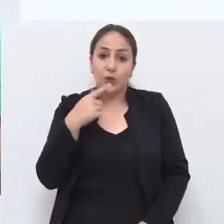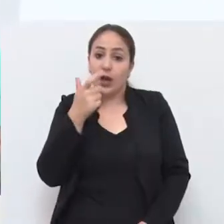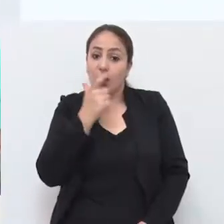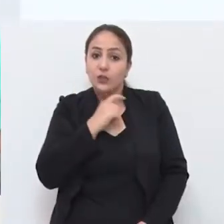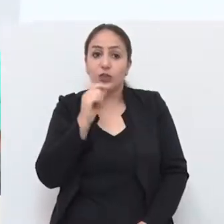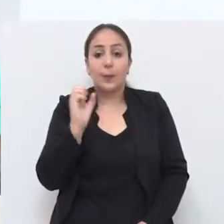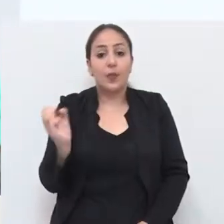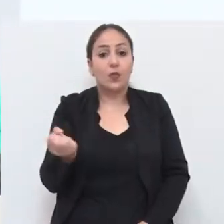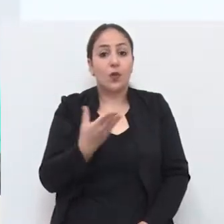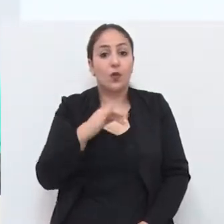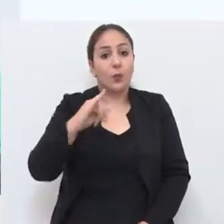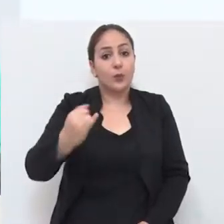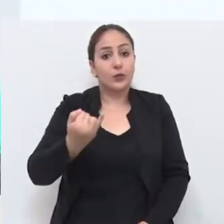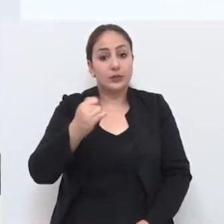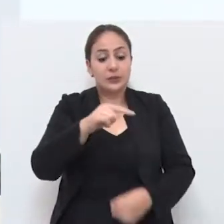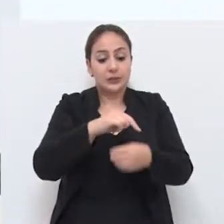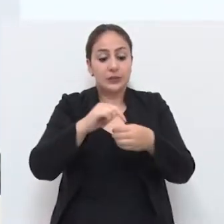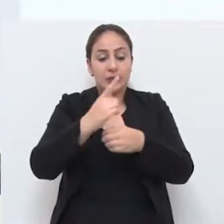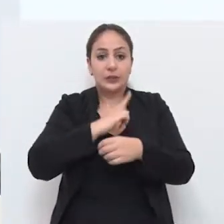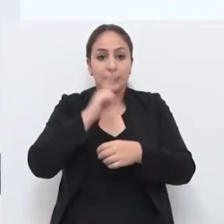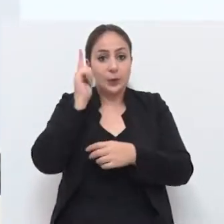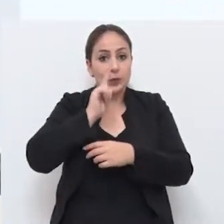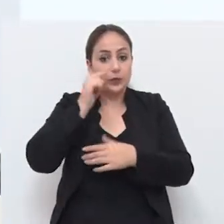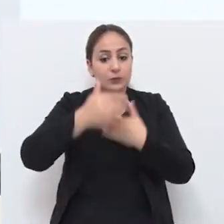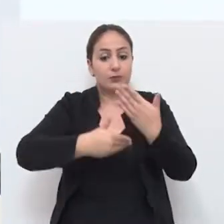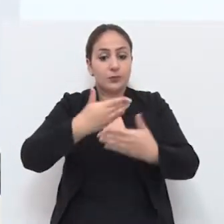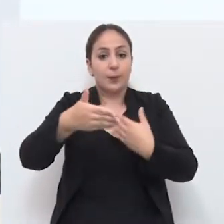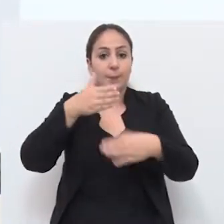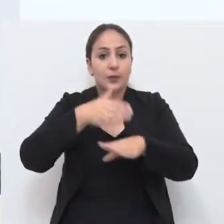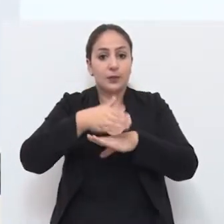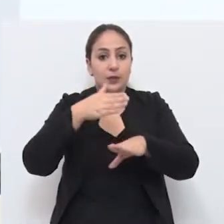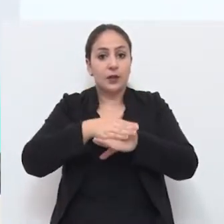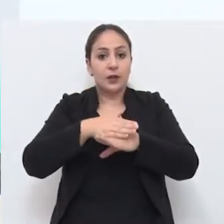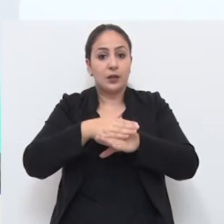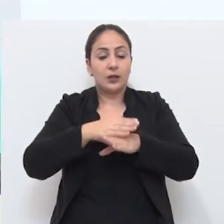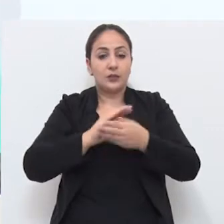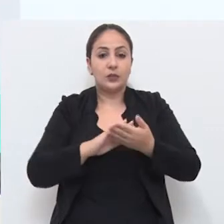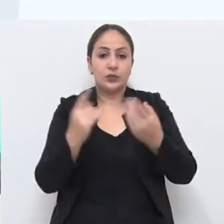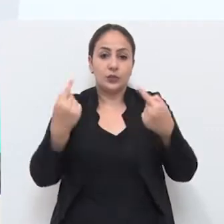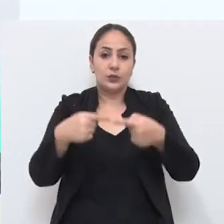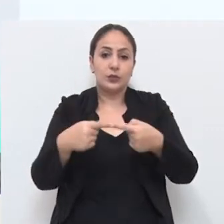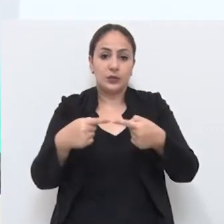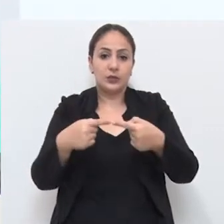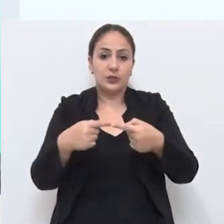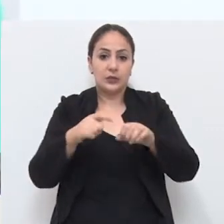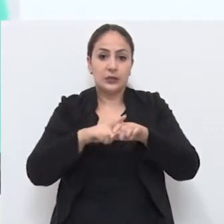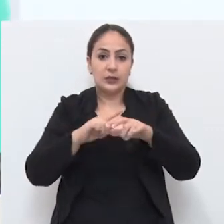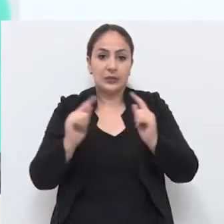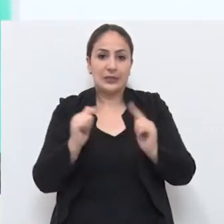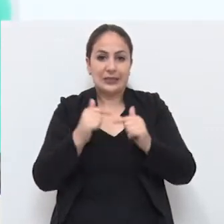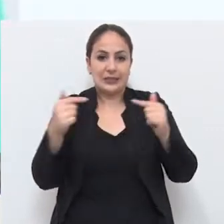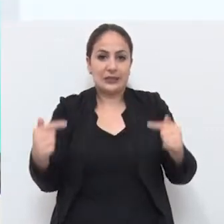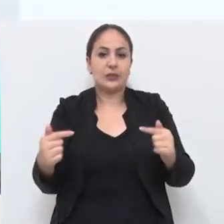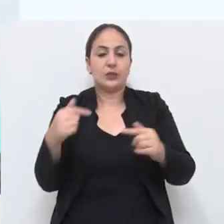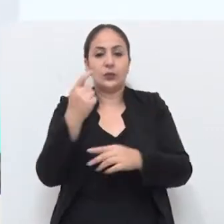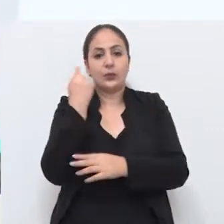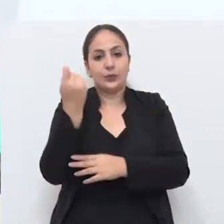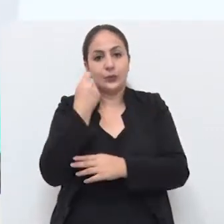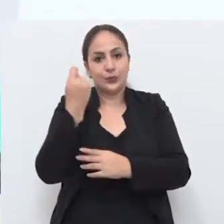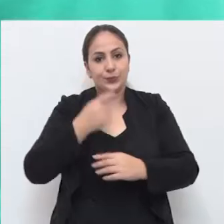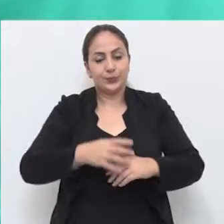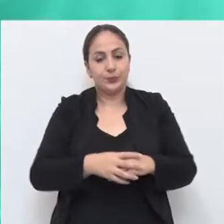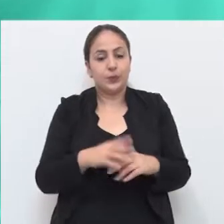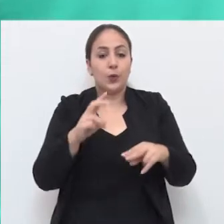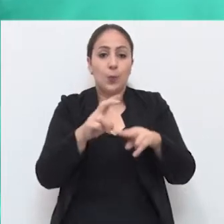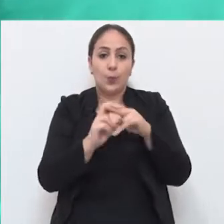Para Dallalana, esta é uma nova chance que a cidade tem de voltar a fazer parte dos grandes do futebol de salão do Rio Grande do